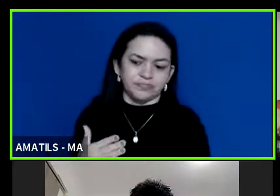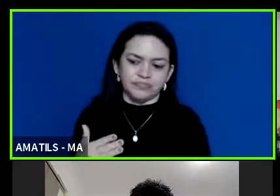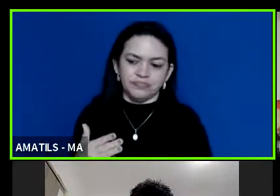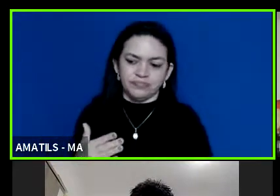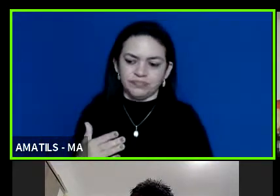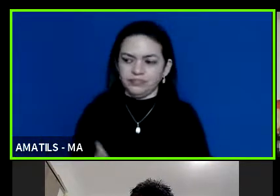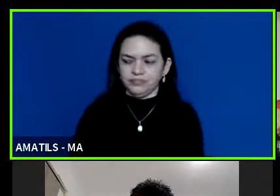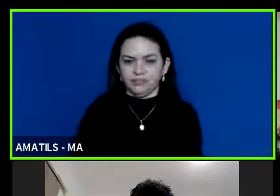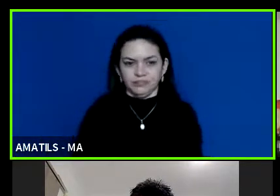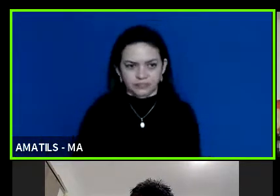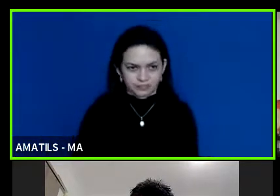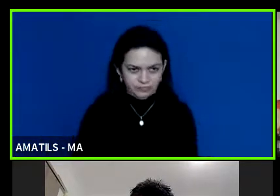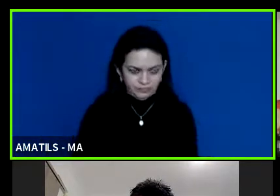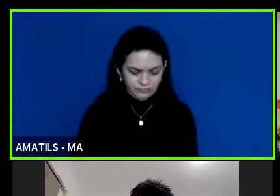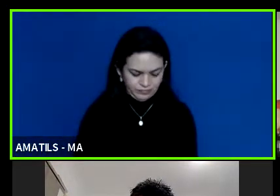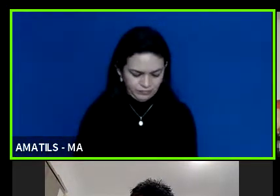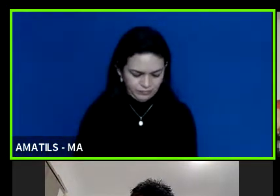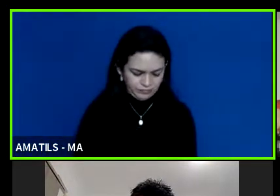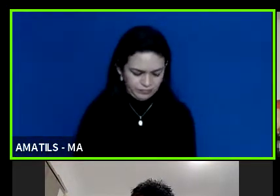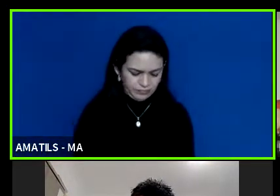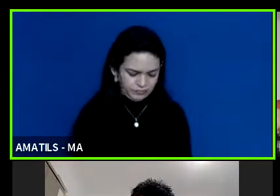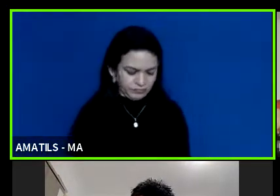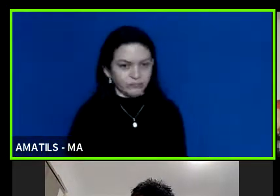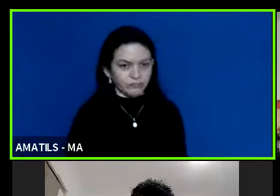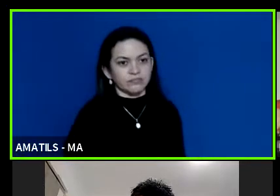assim em cima da hora o professor está só me esperando